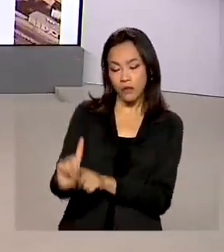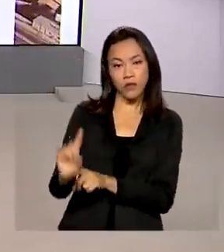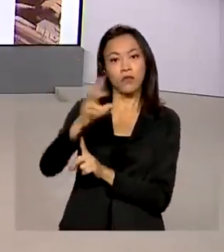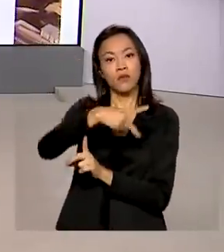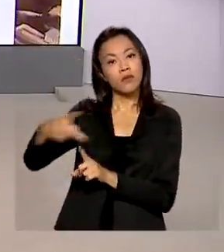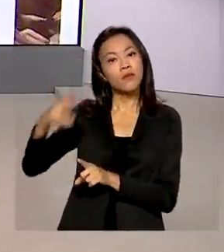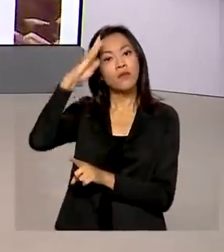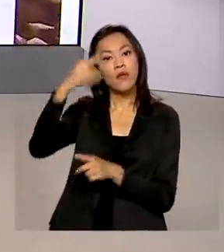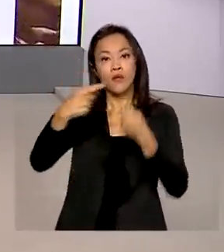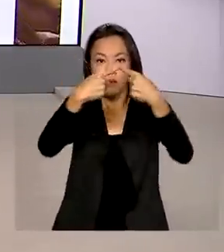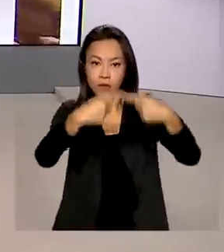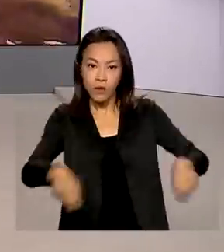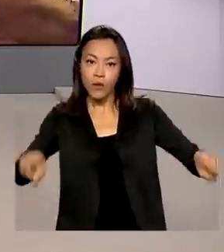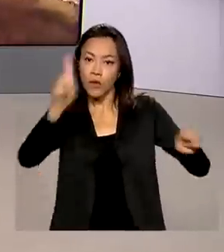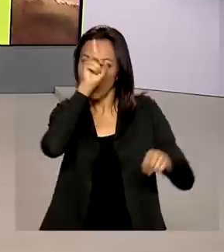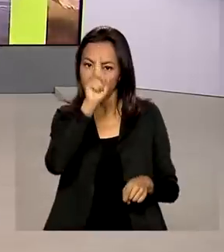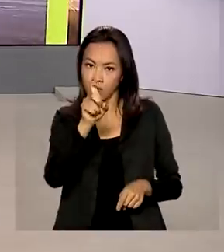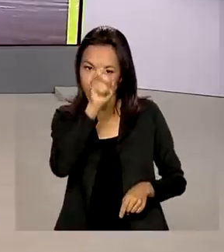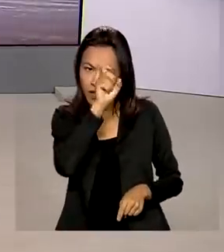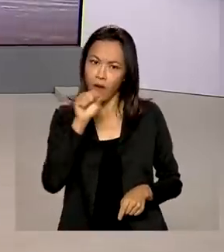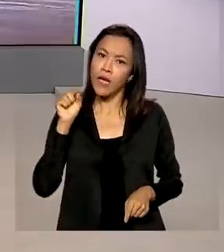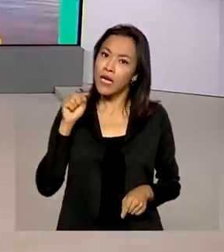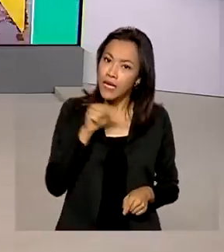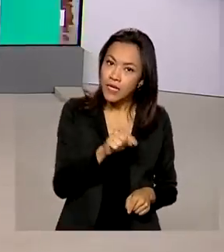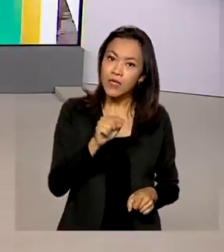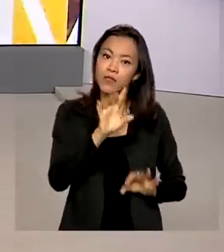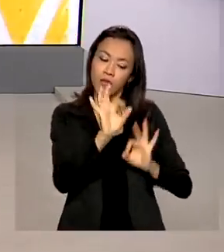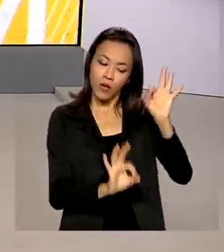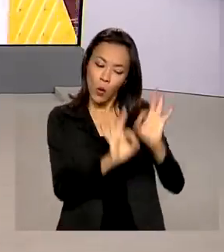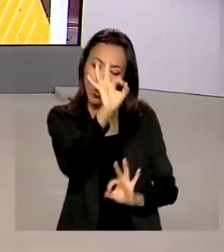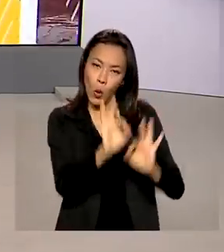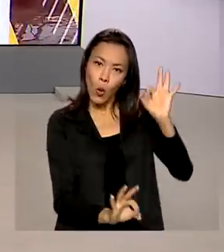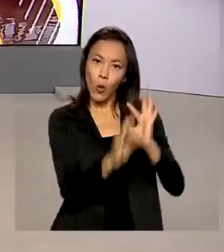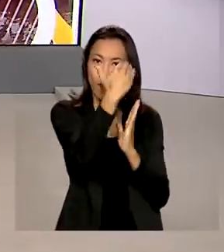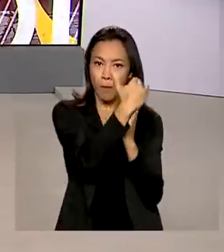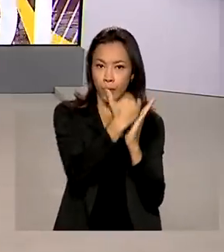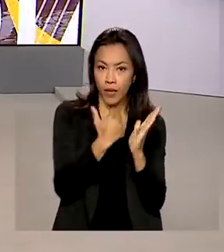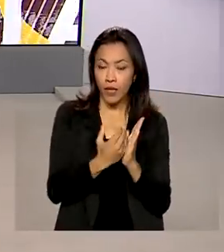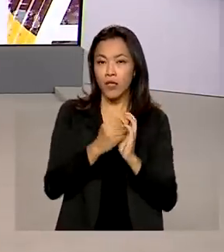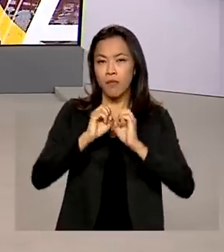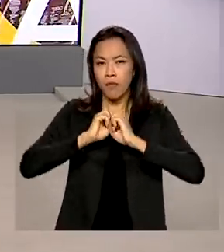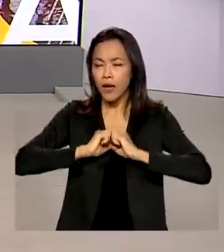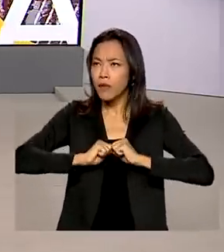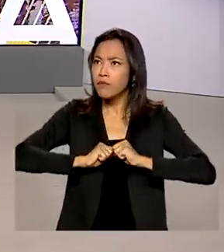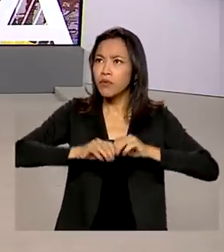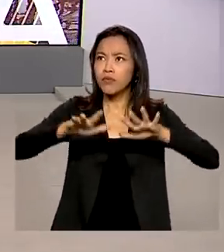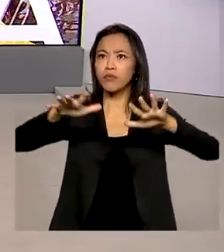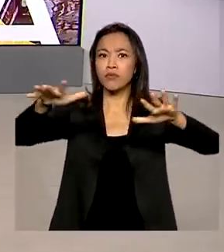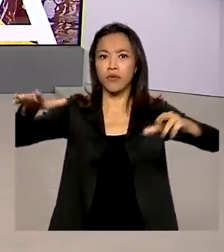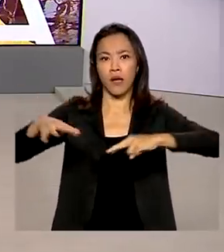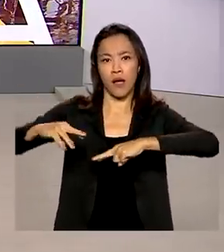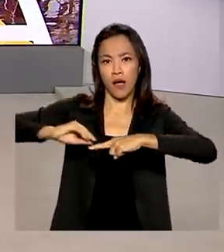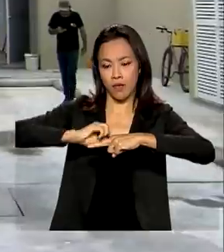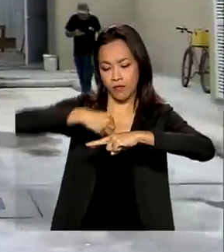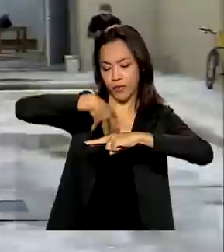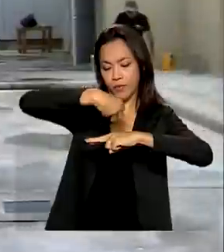hospitalar. As obras fazem parte do plano de expansão da radioterapia no Sistema Único de Saúde.